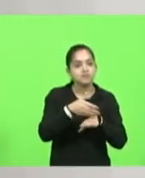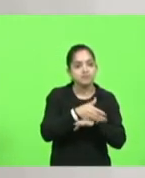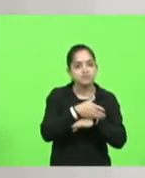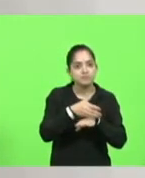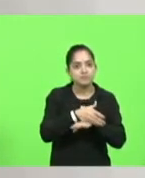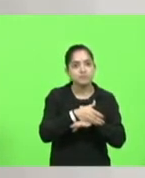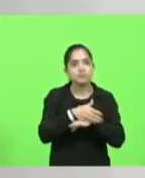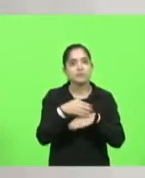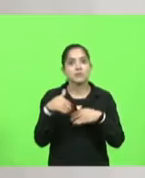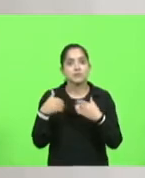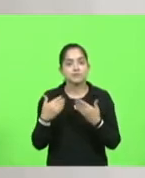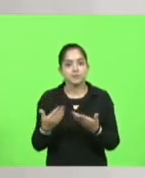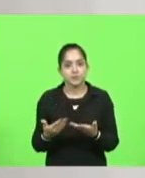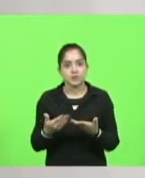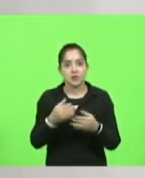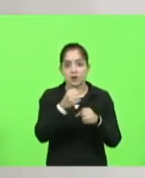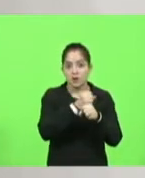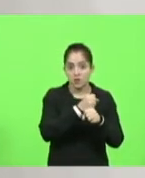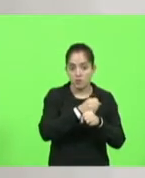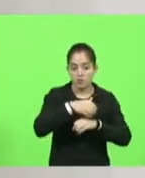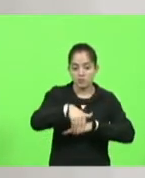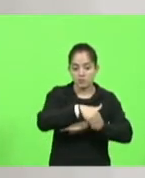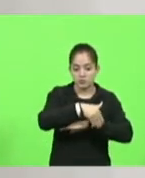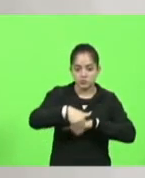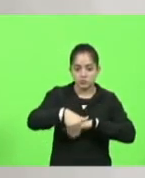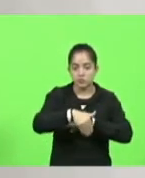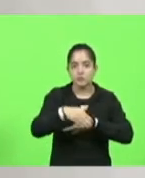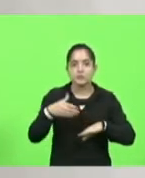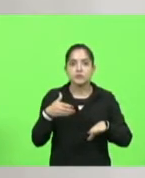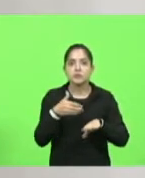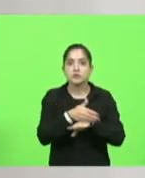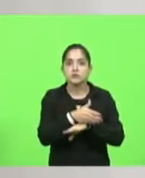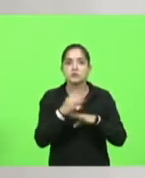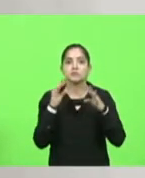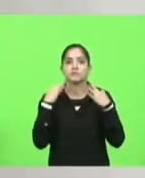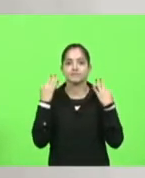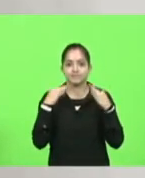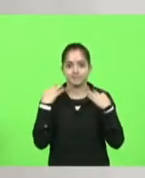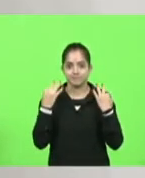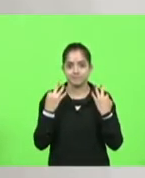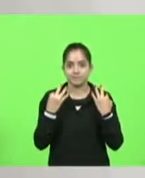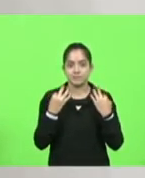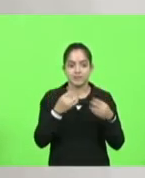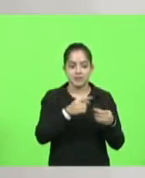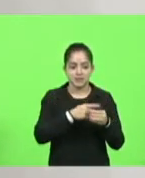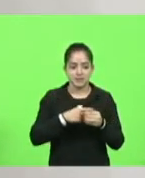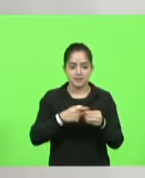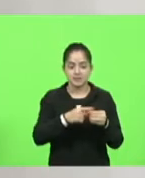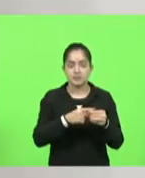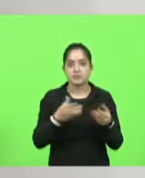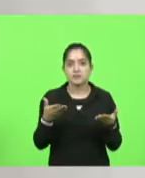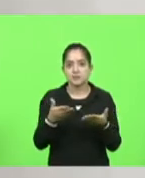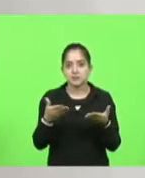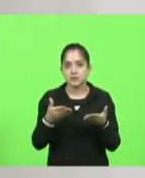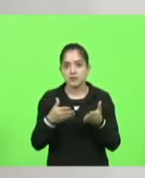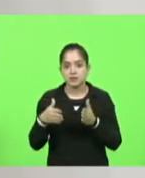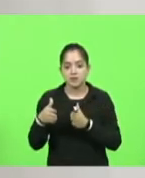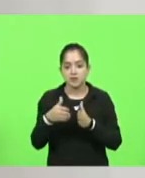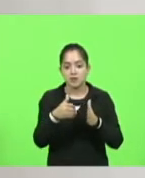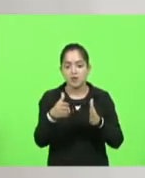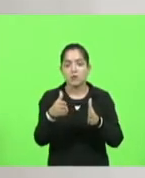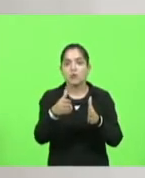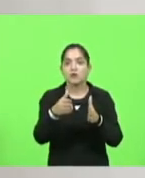mesmo obras de rodovias de acesso turístico dentro das cidades como foi o caso agora da Rota da Cachaça